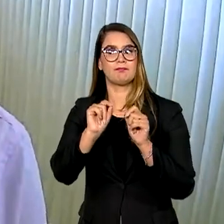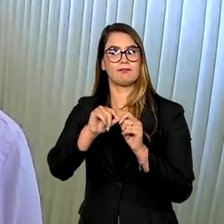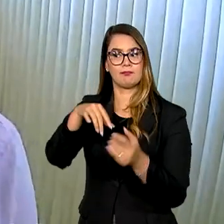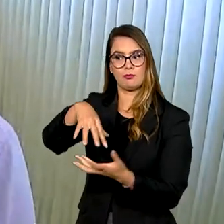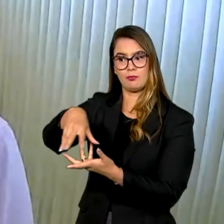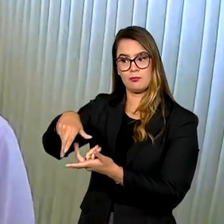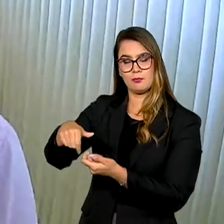mundo em termos de antidopagem.